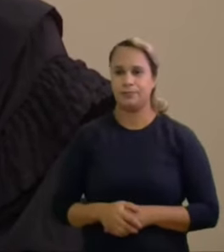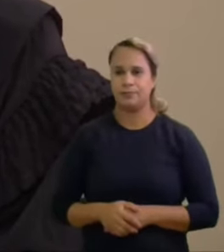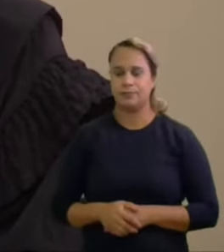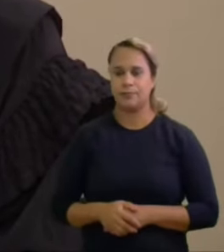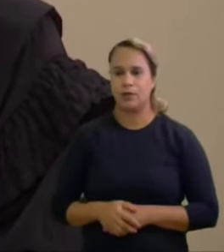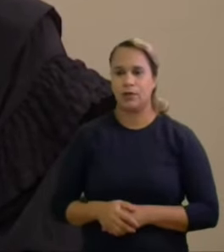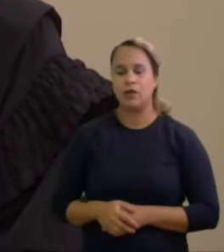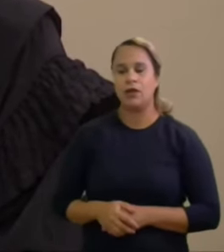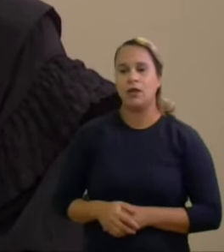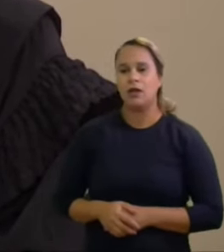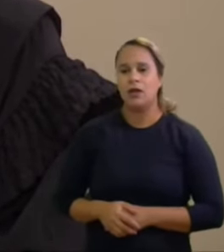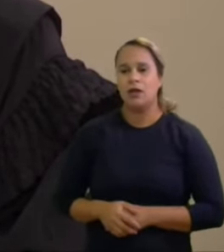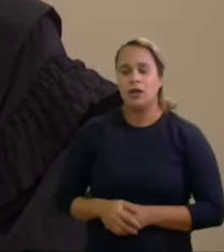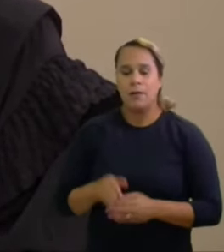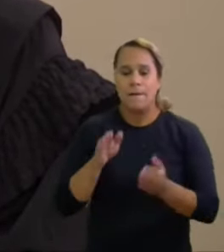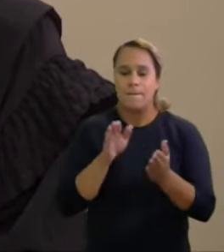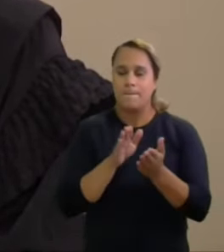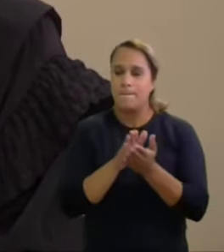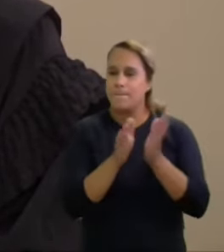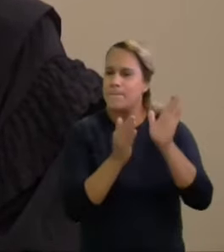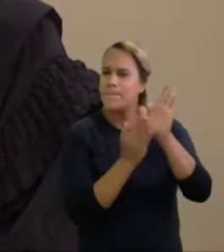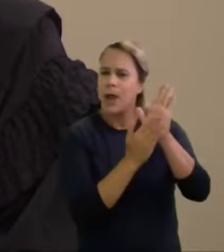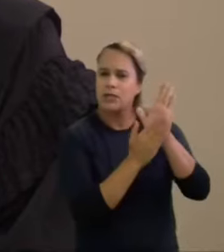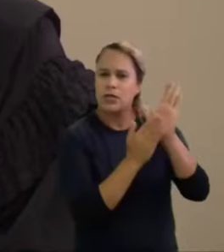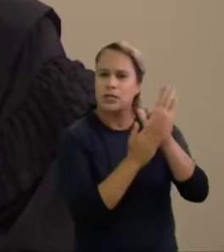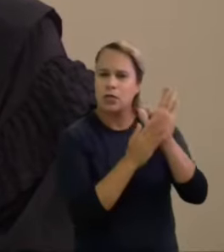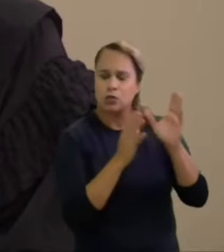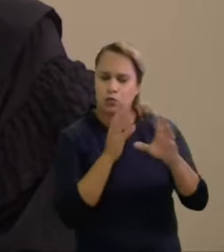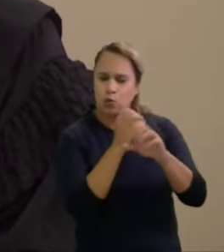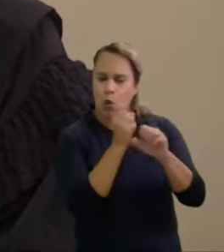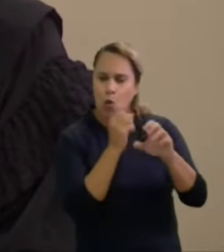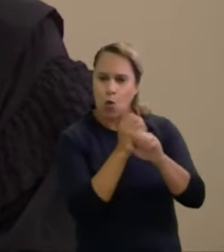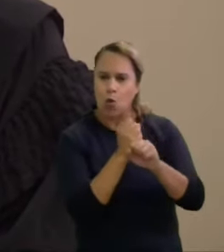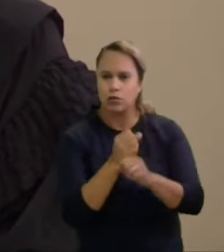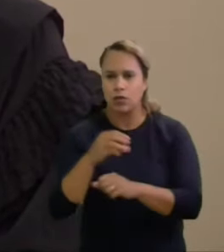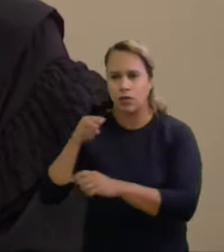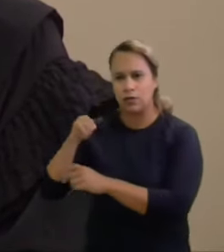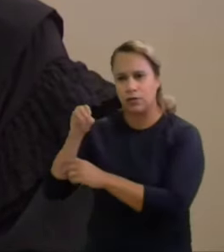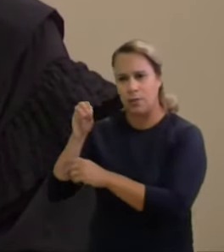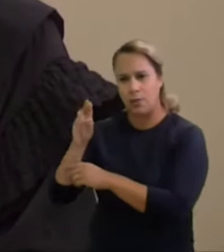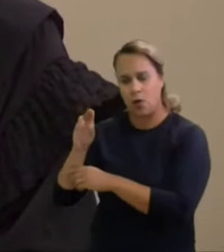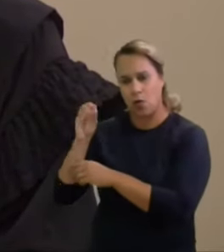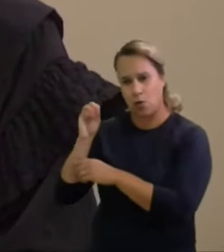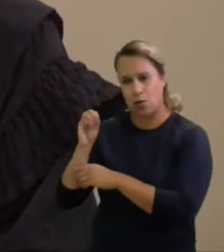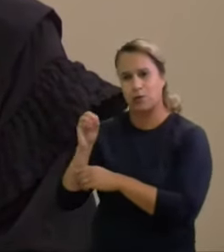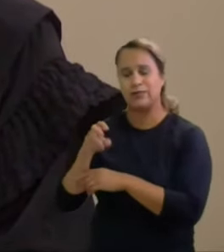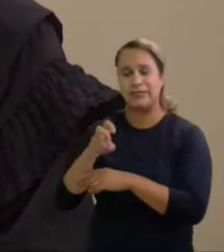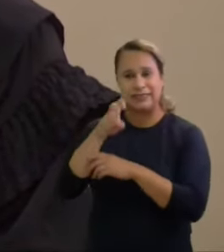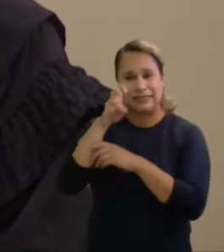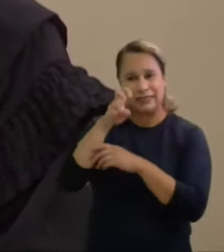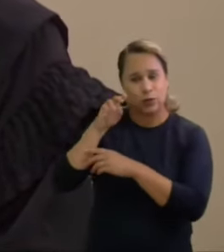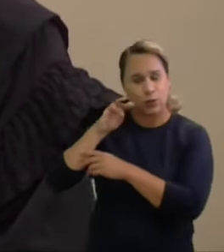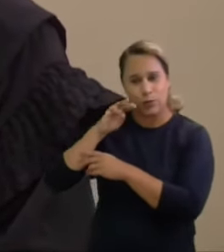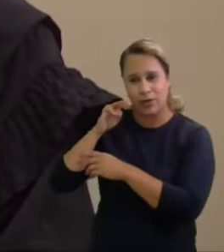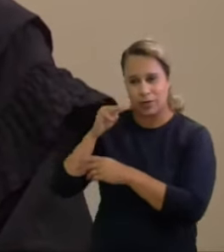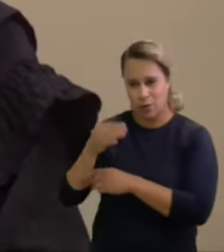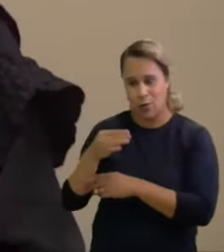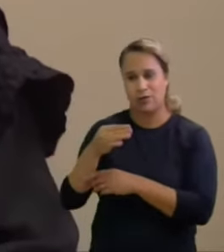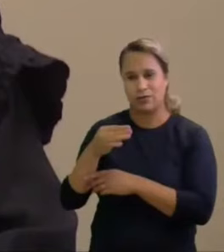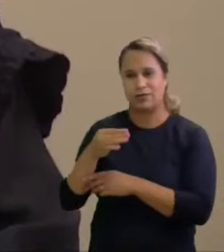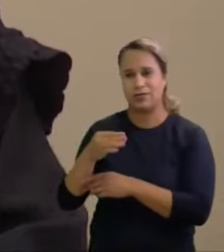estraz que o total de despesas realizadas foi no importe de 5.103.495,12 centavos